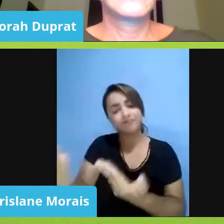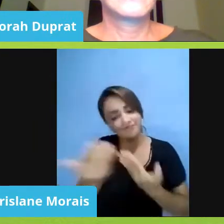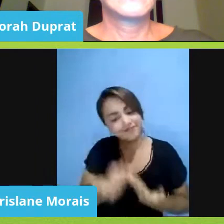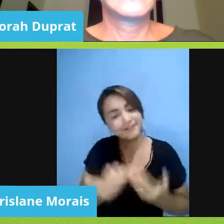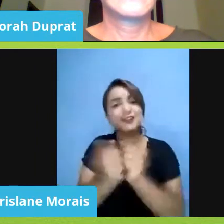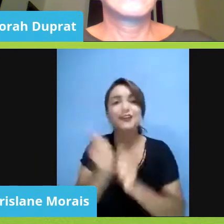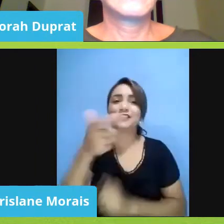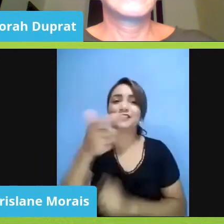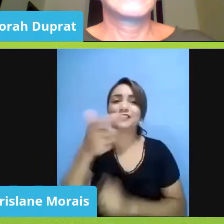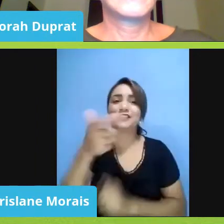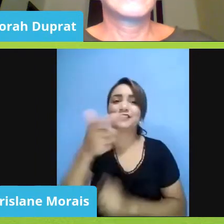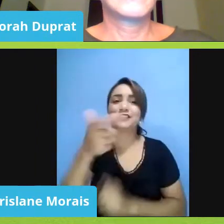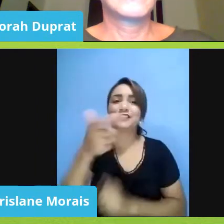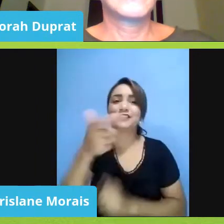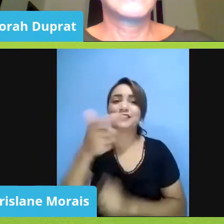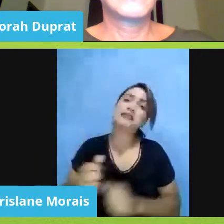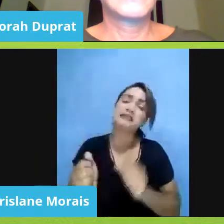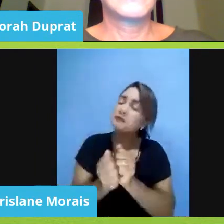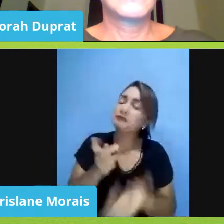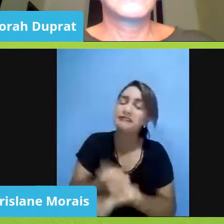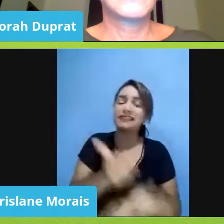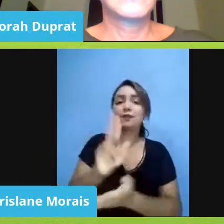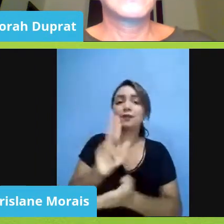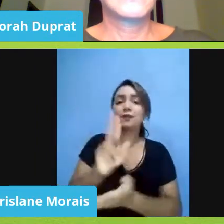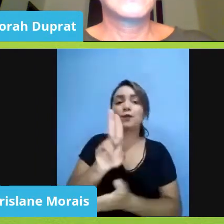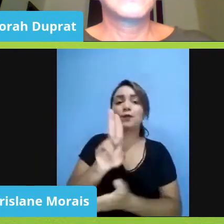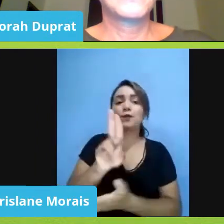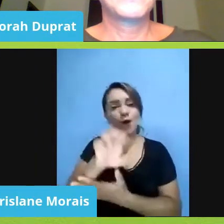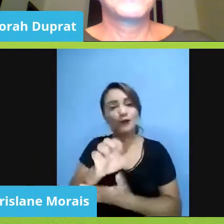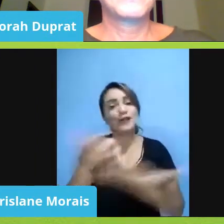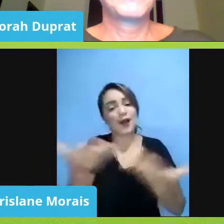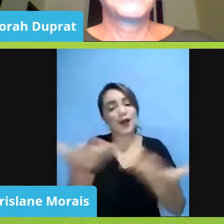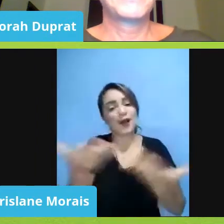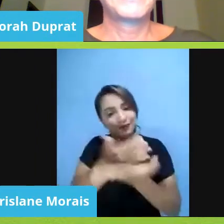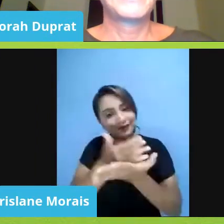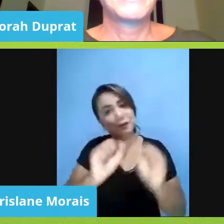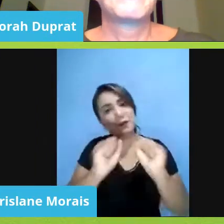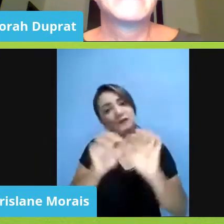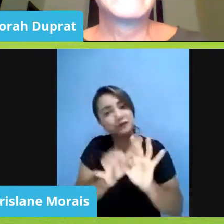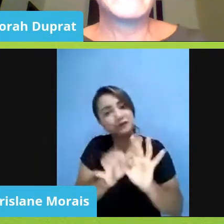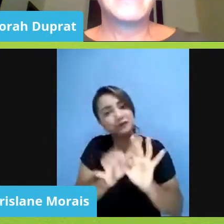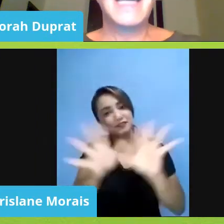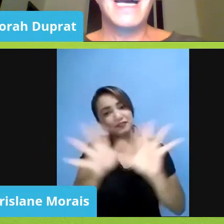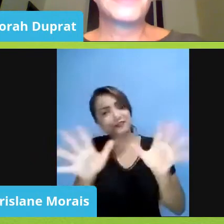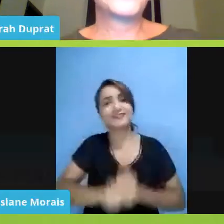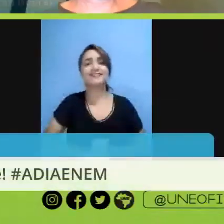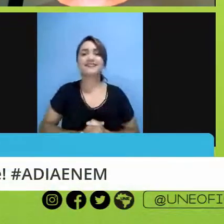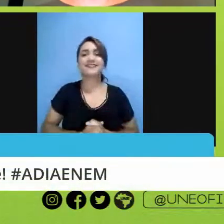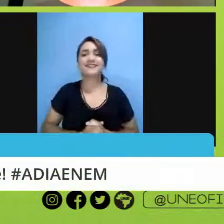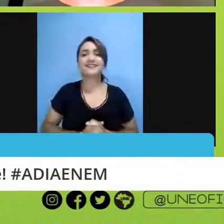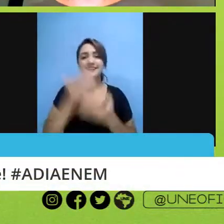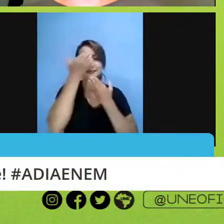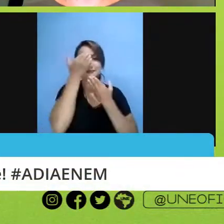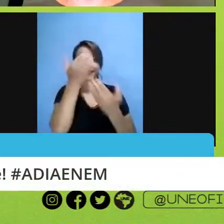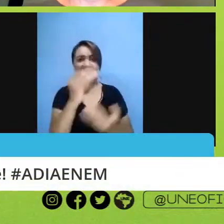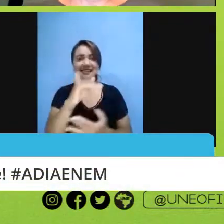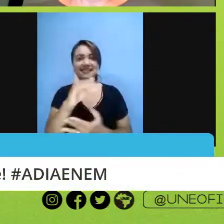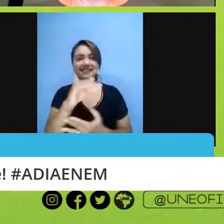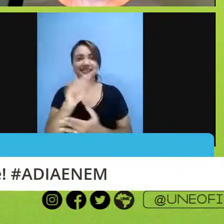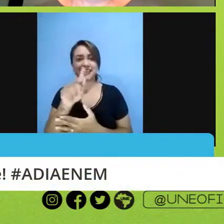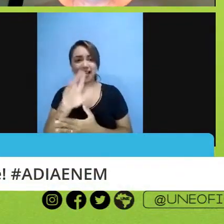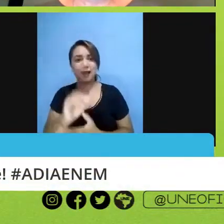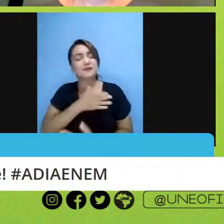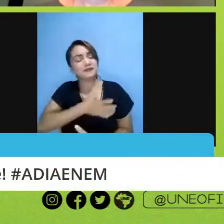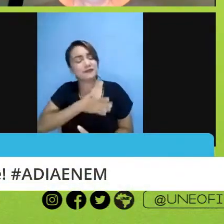conte sempre com a União Nacional dos Estudantes, e agora o espaço é seu, fique à vontade. Obrigada, Iago, é um prazer estar